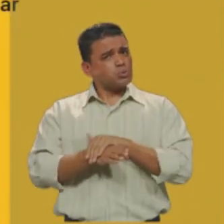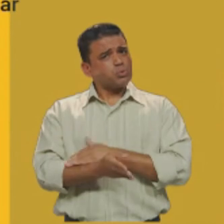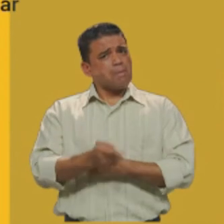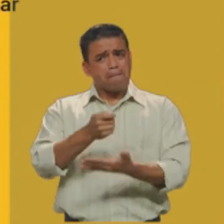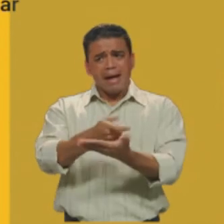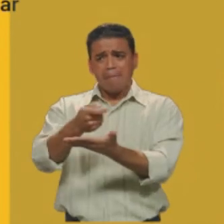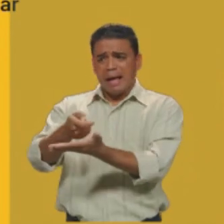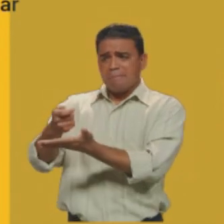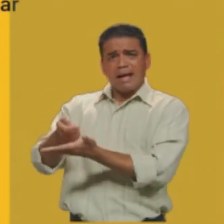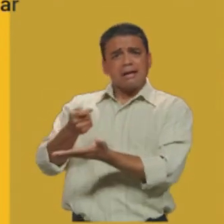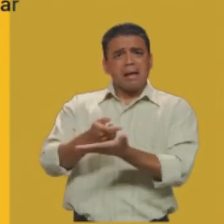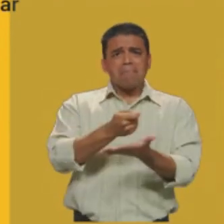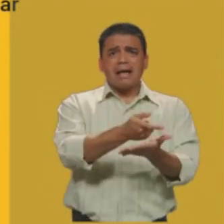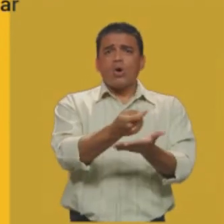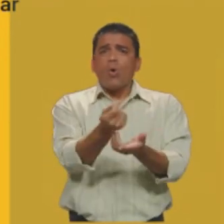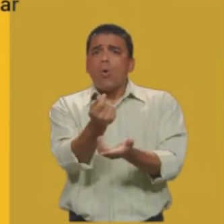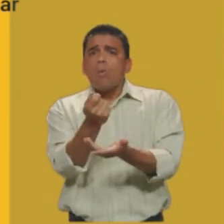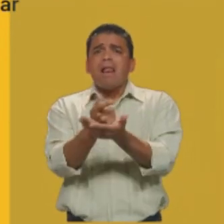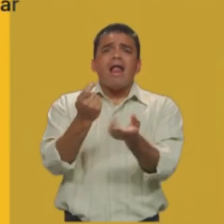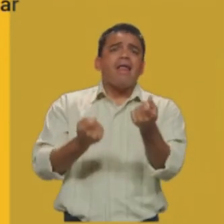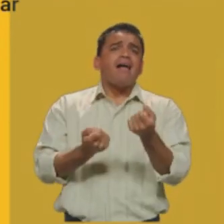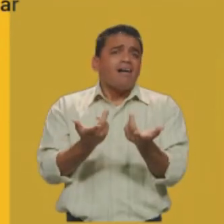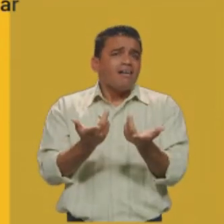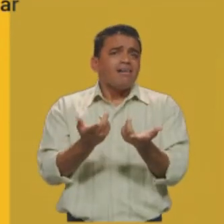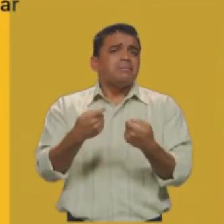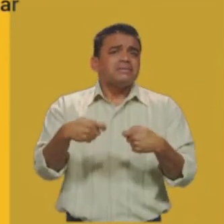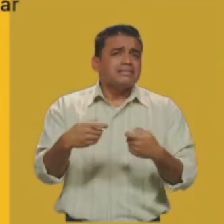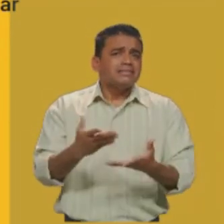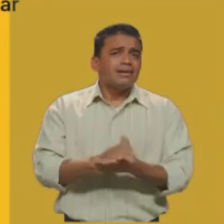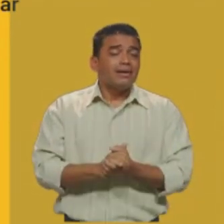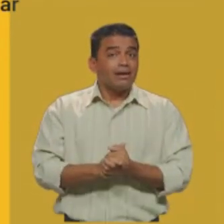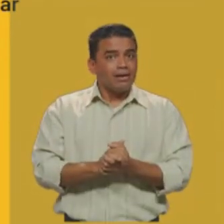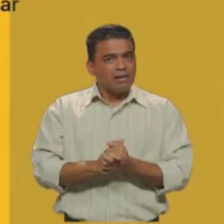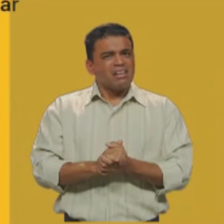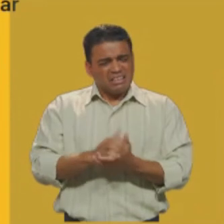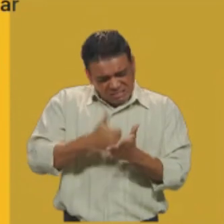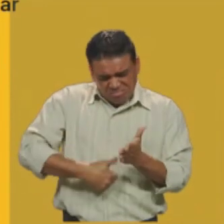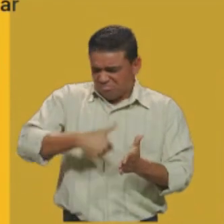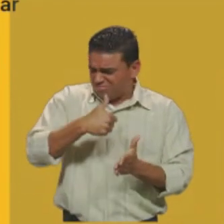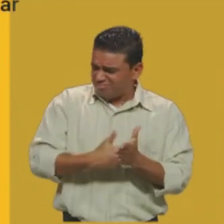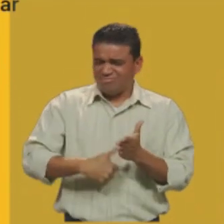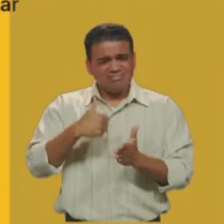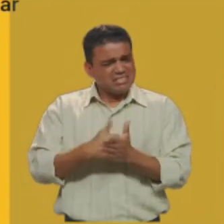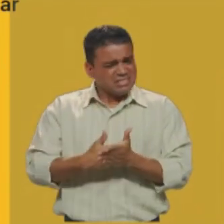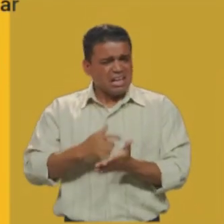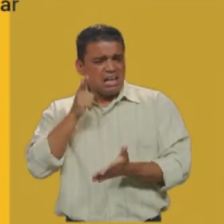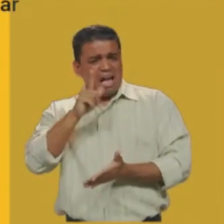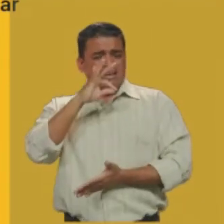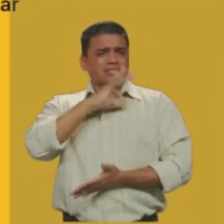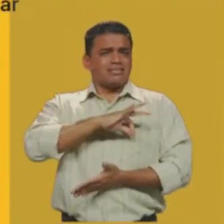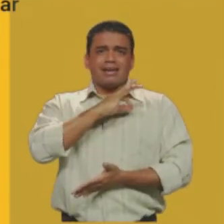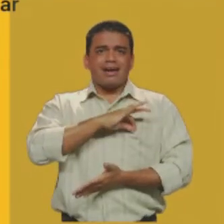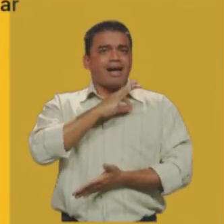deseja e o de que necessita. E a lutar para ganhar o dinheiro com que pagar. E a ganhar